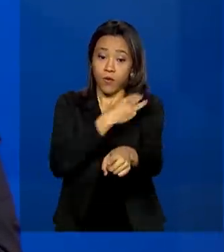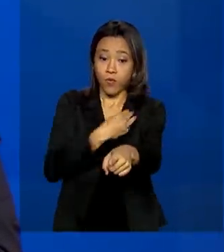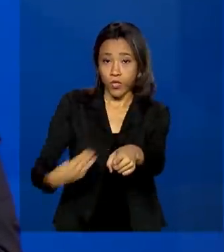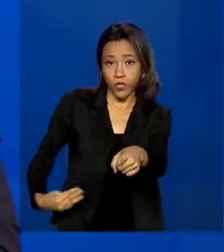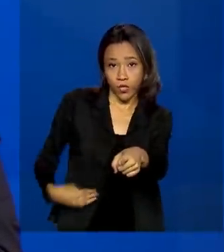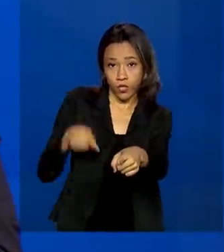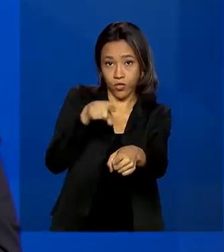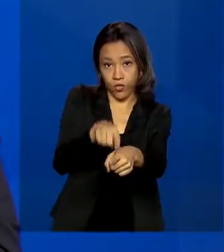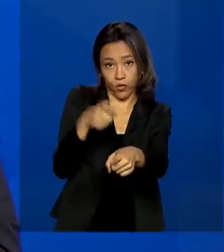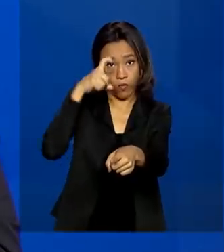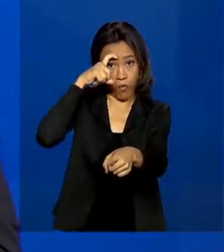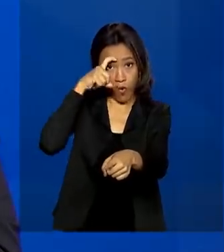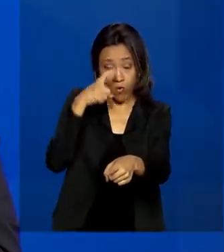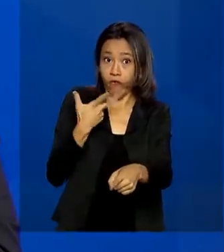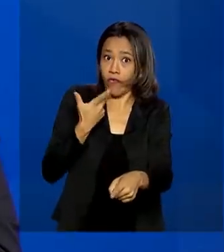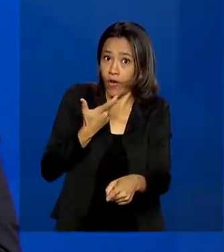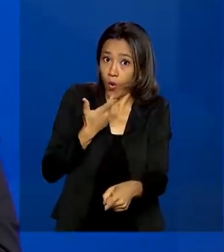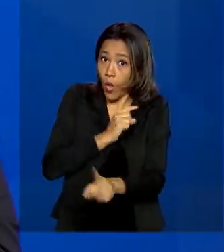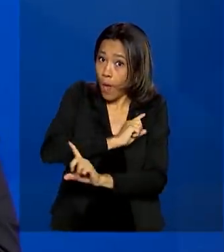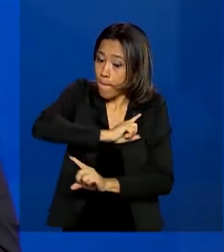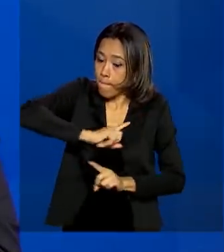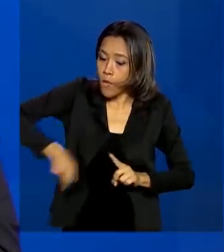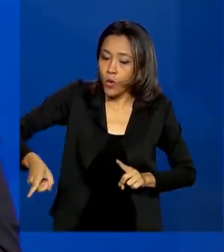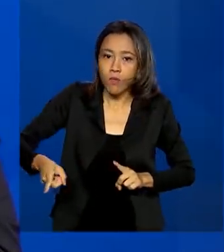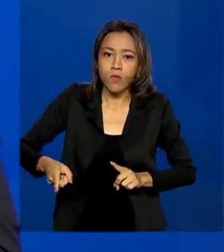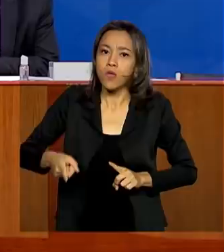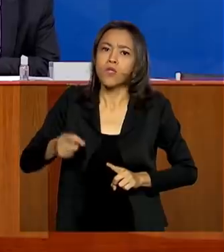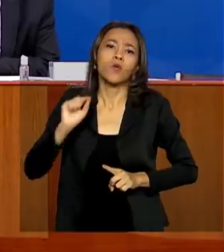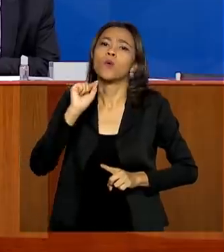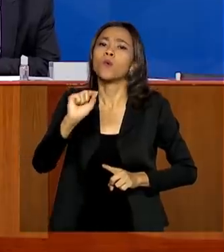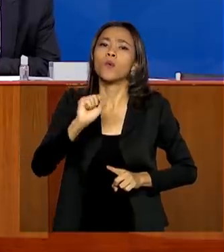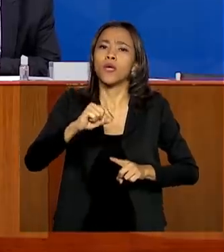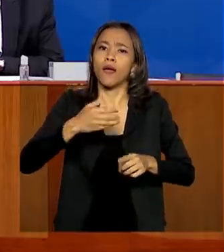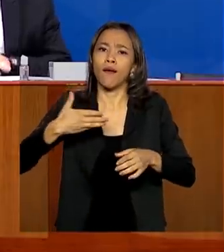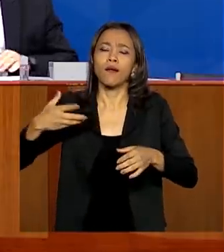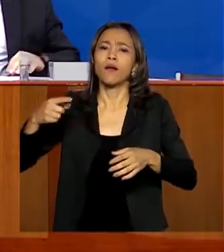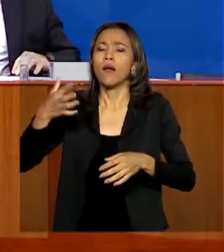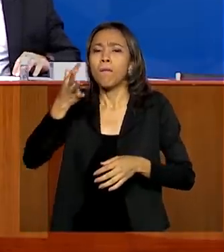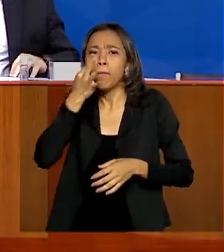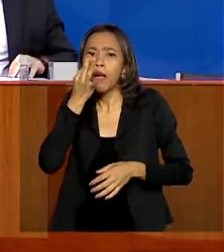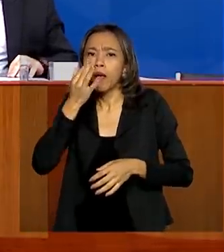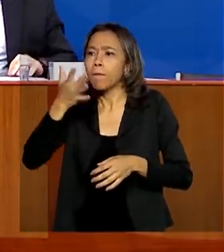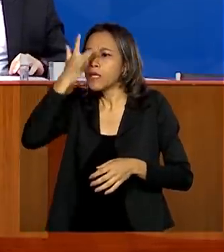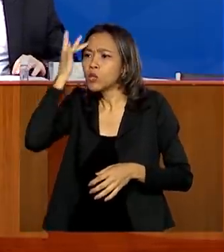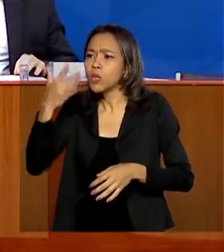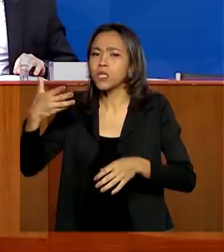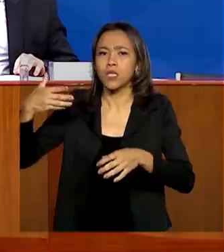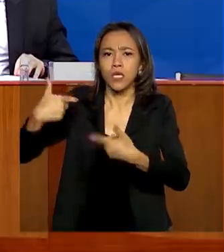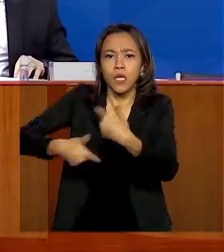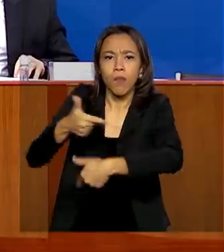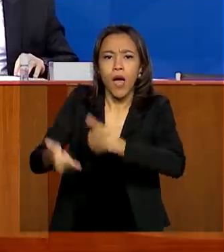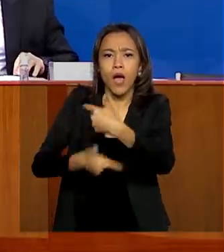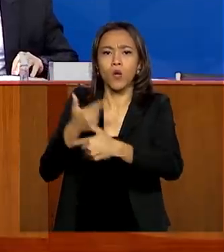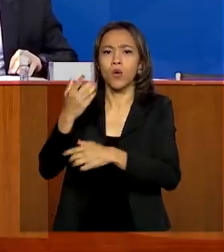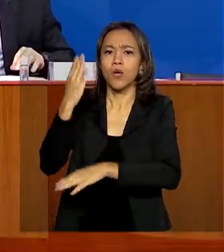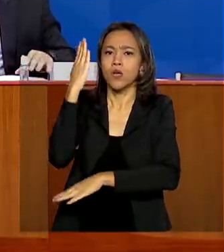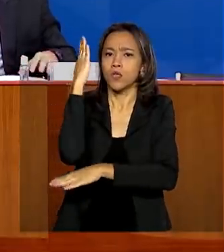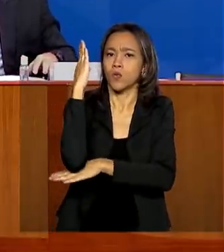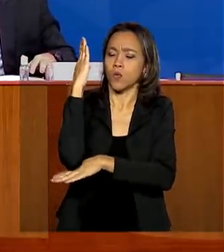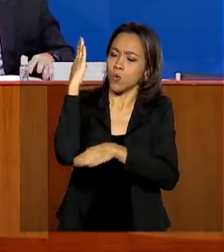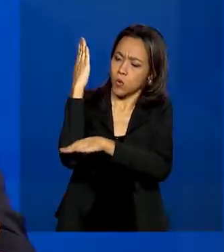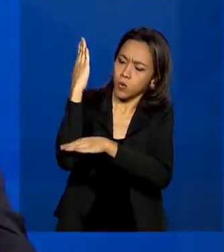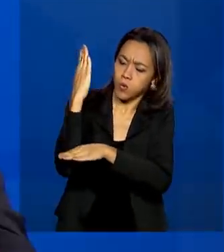Moro, ressaltou que está proibida em terras indígenas a presença de garimpeiros e madeireiros